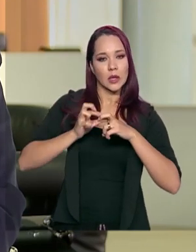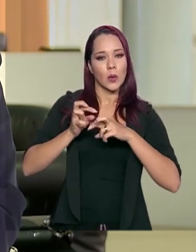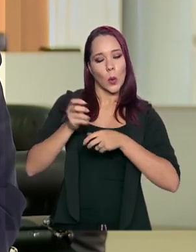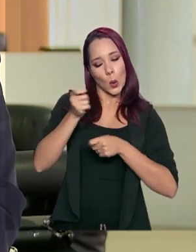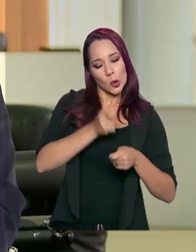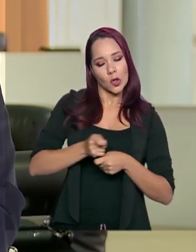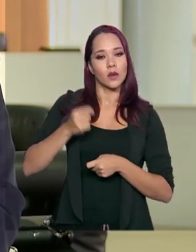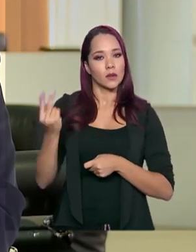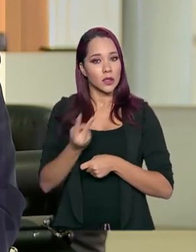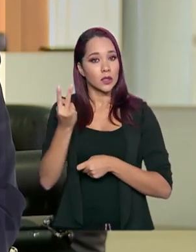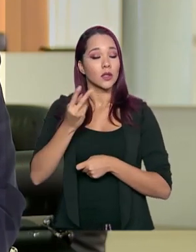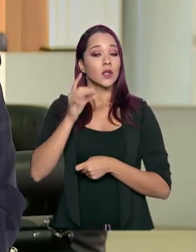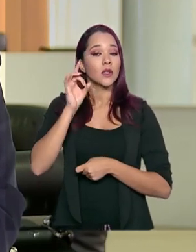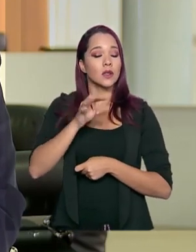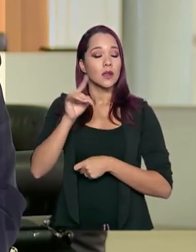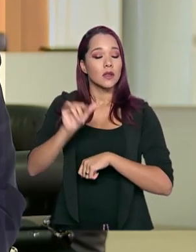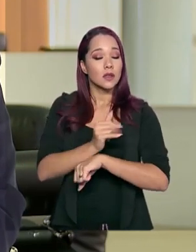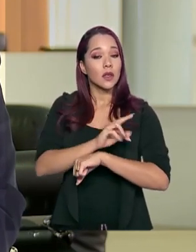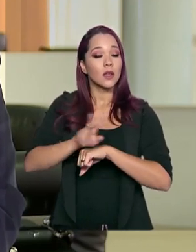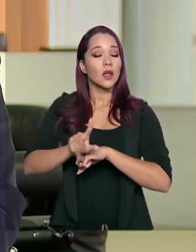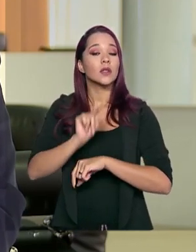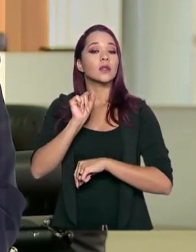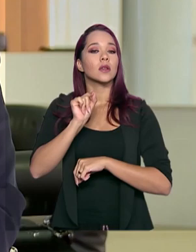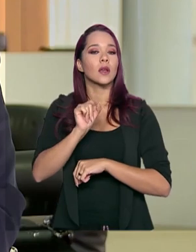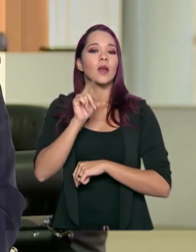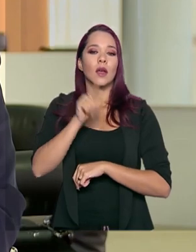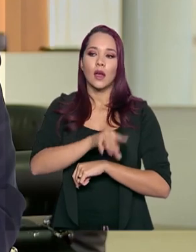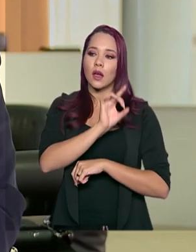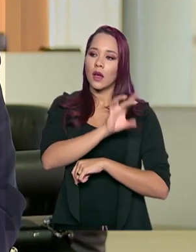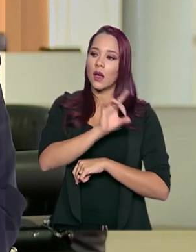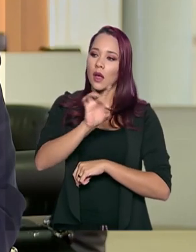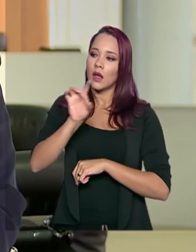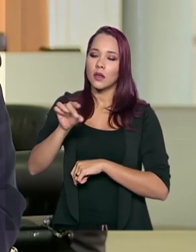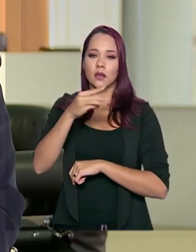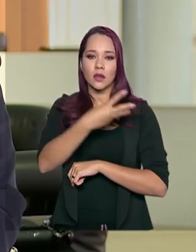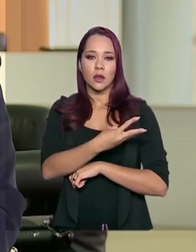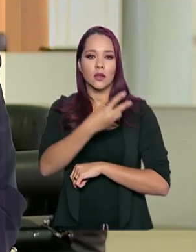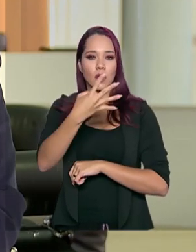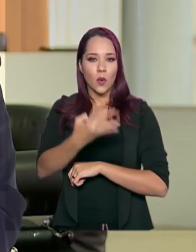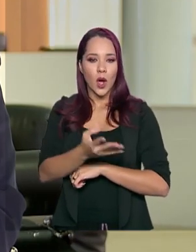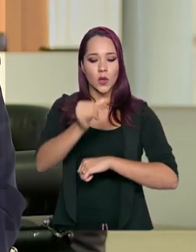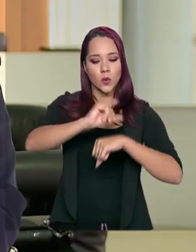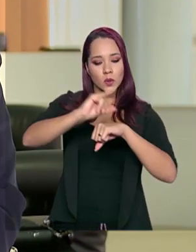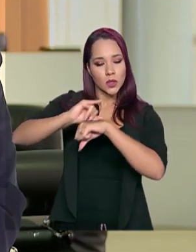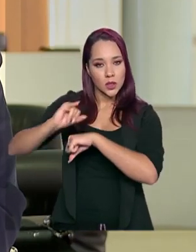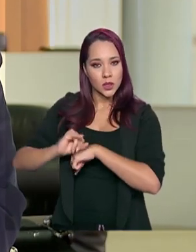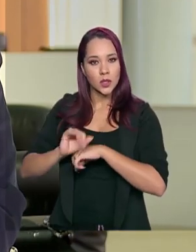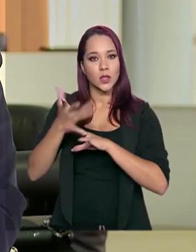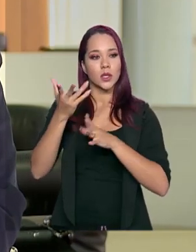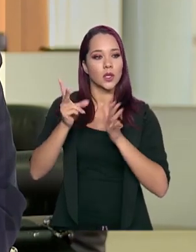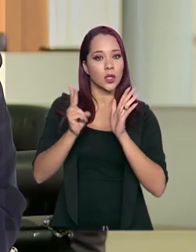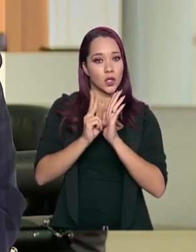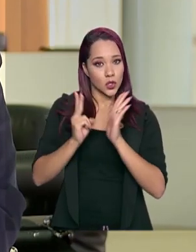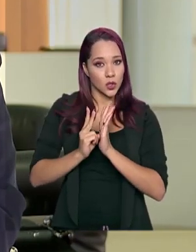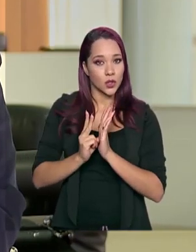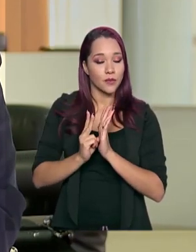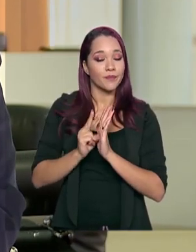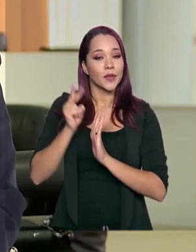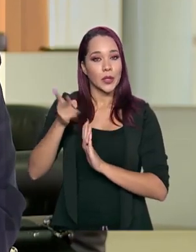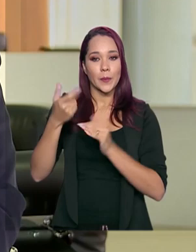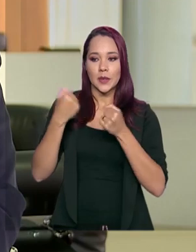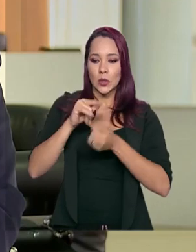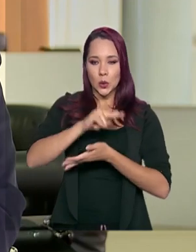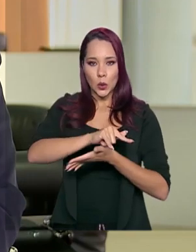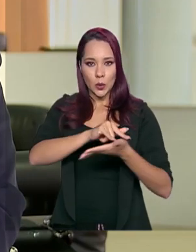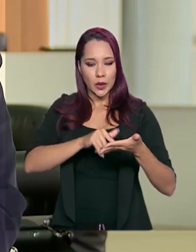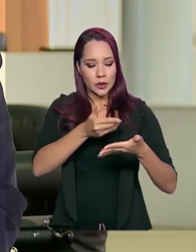mas as ações na prática ocorrem por meio de cada um dos 34 distritos sanitários especiais indígenas. Então, eles tiveram que pegar essa